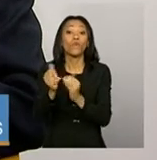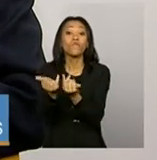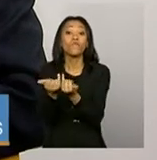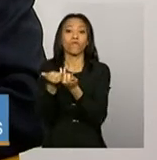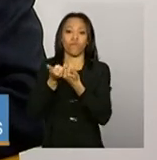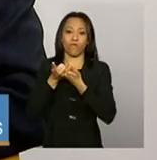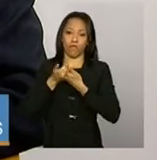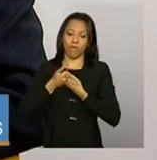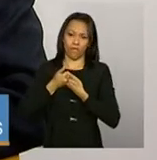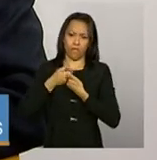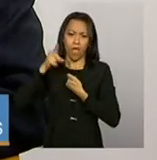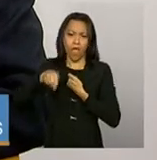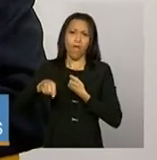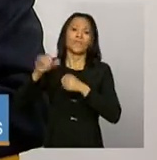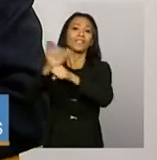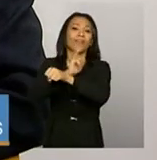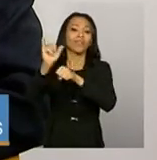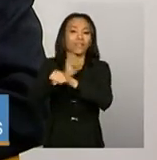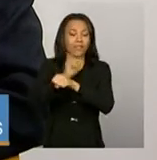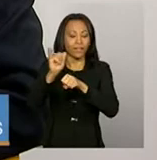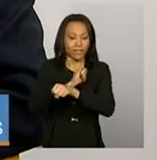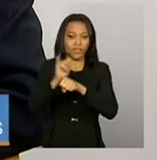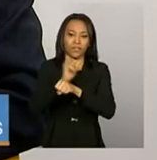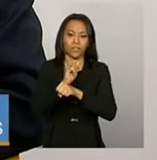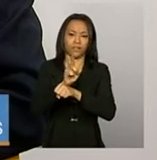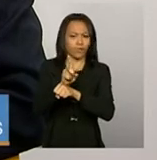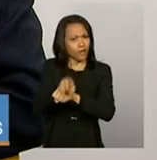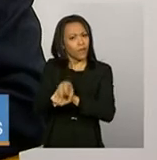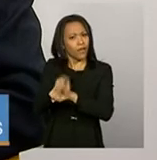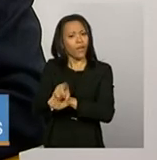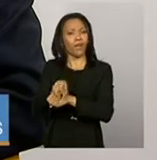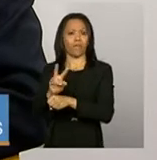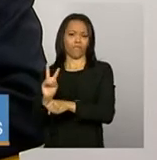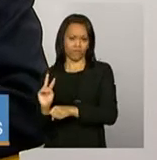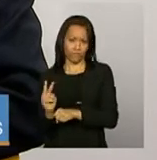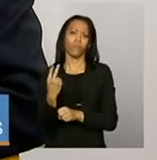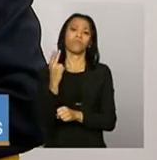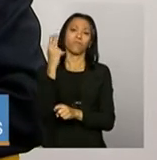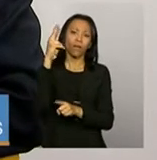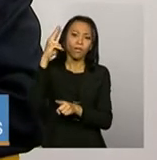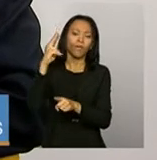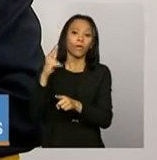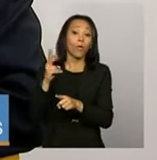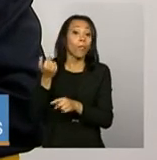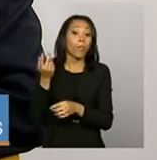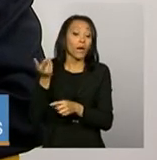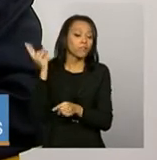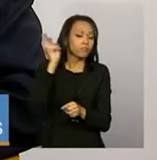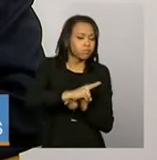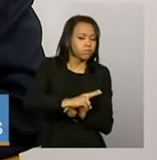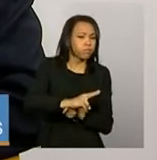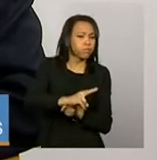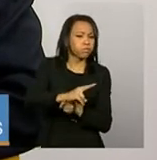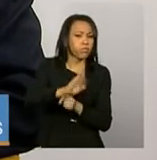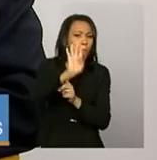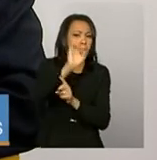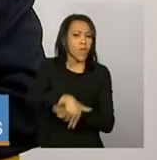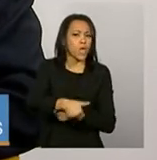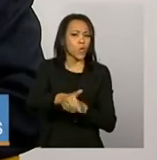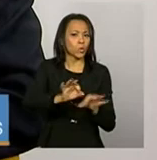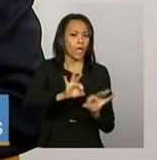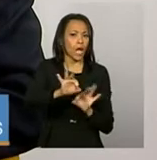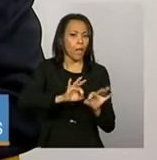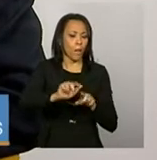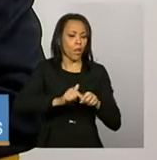ferramenta que, inclusive, pode ser bastante valiosa no acompanhamento da gestão municipal. É